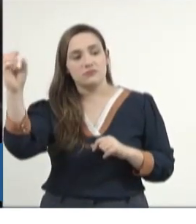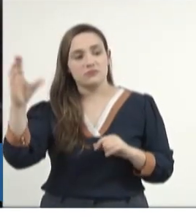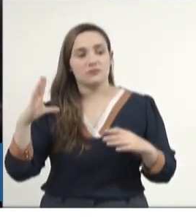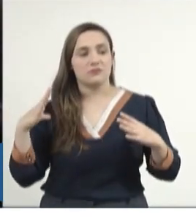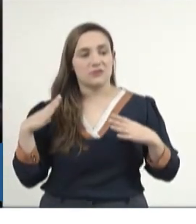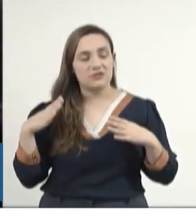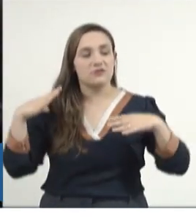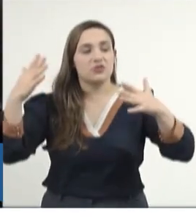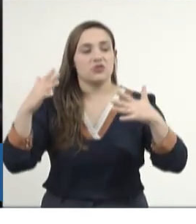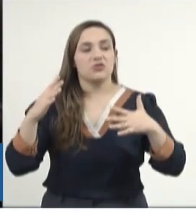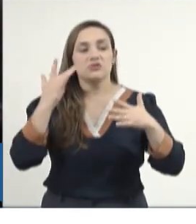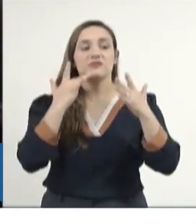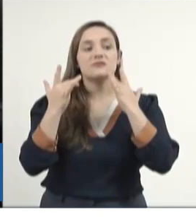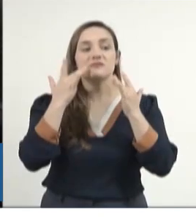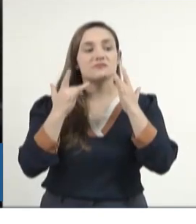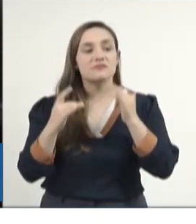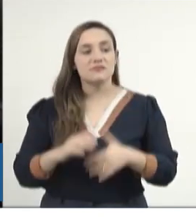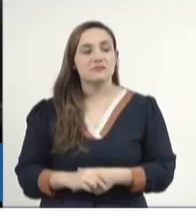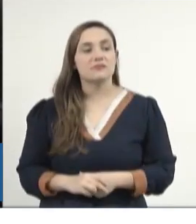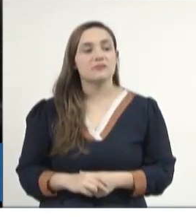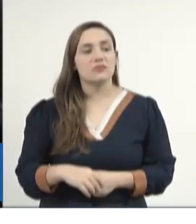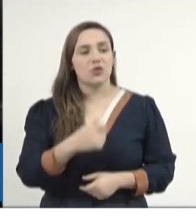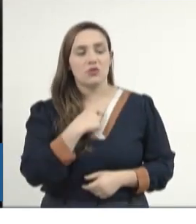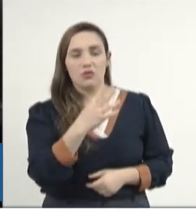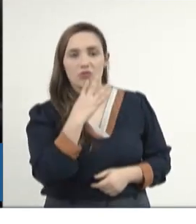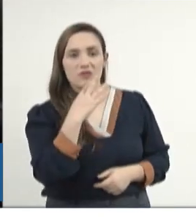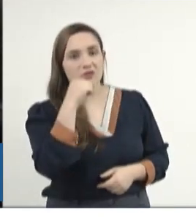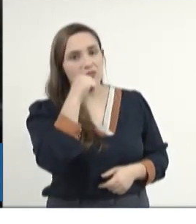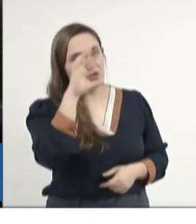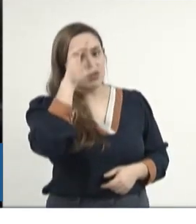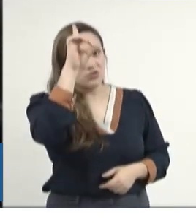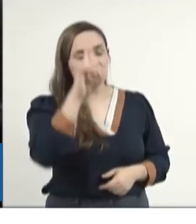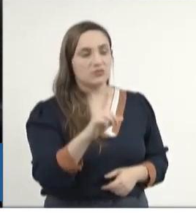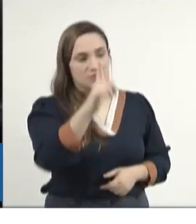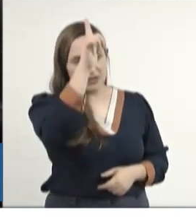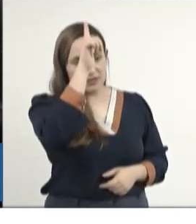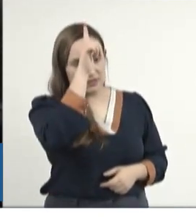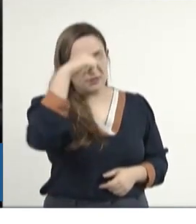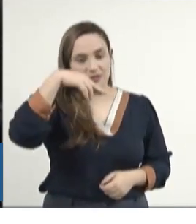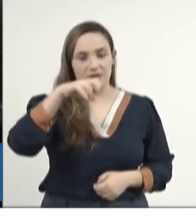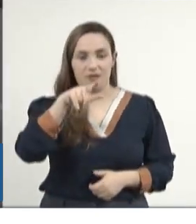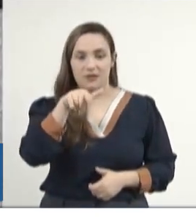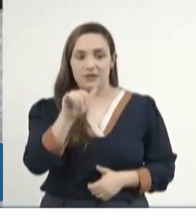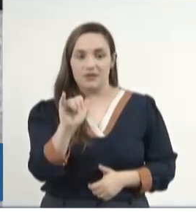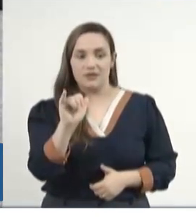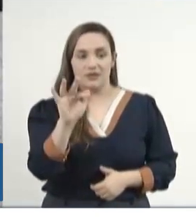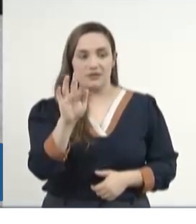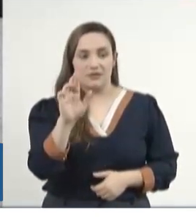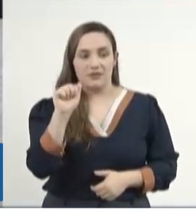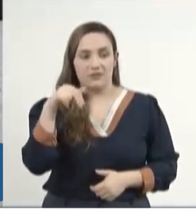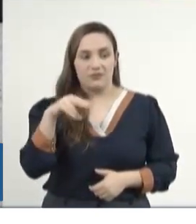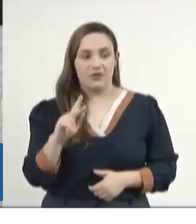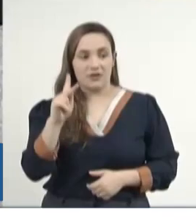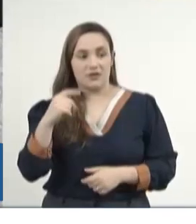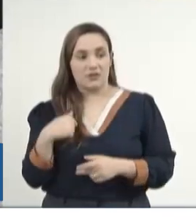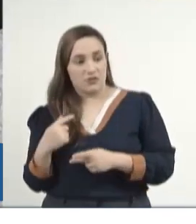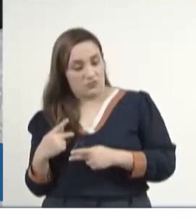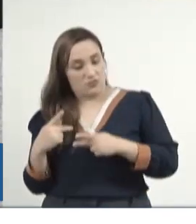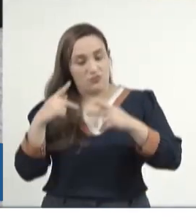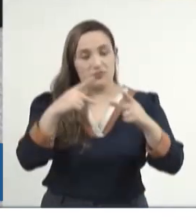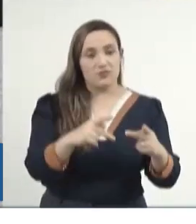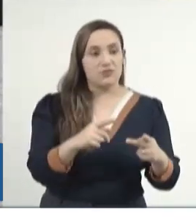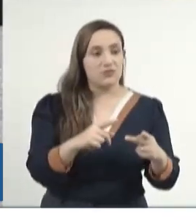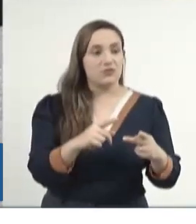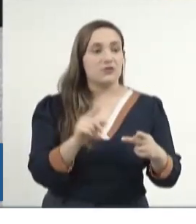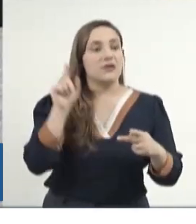festival nacional de teatro e conheci uma alemã, uma diretora alemã, Nelly Frank. E ela me convidou para morar em sua casa em